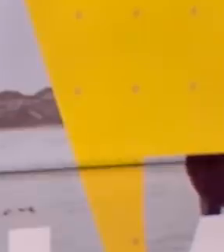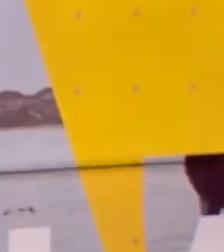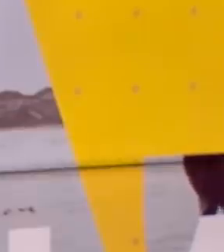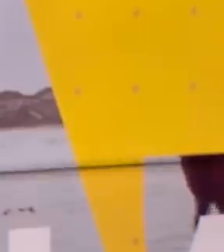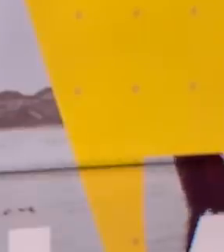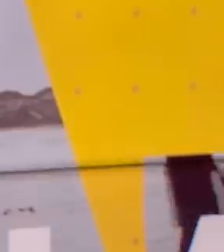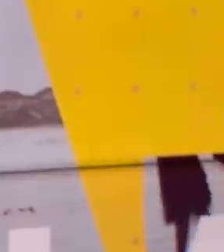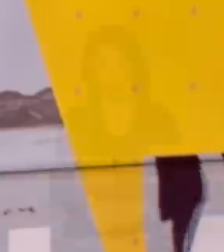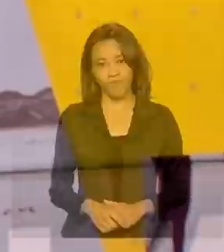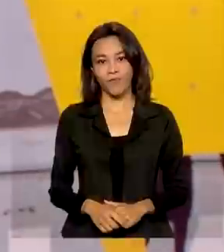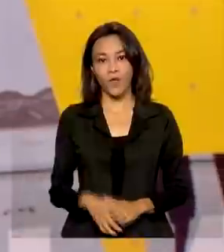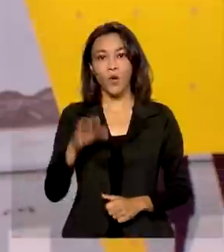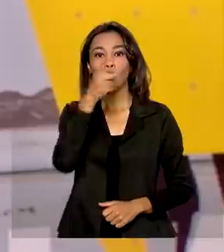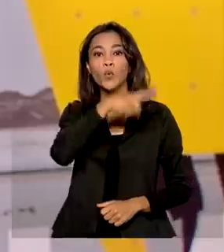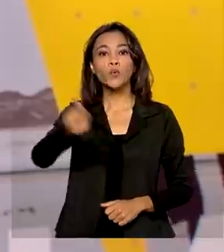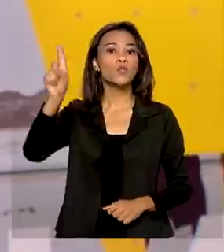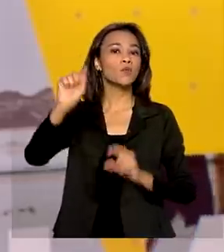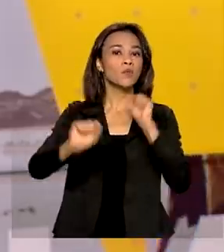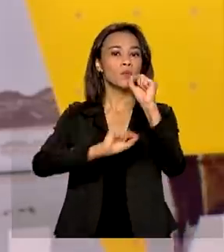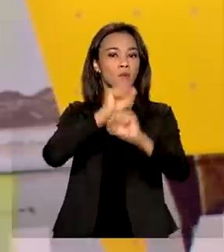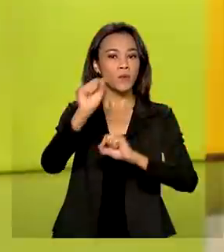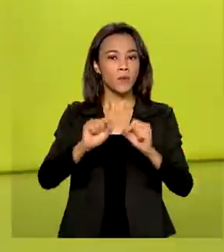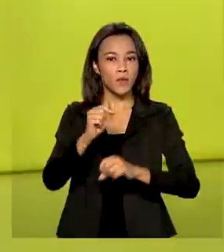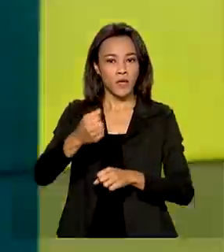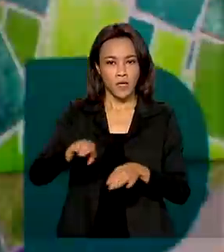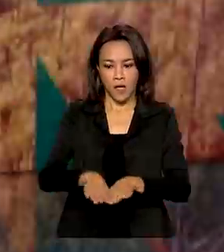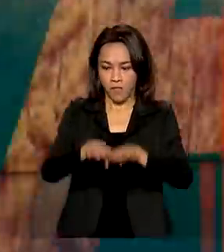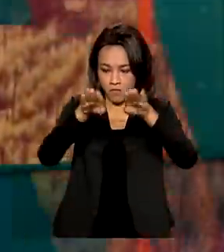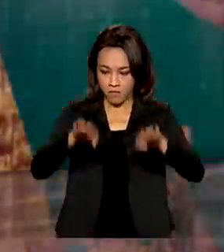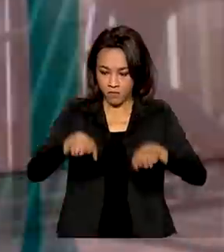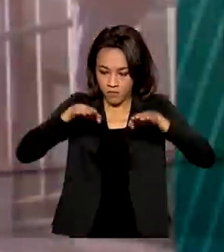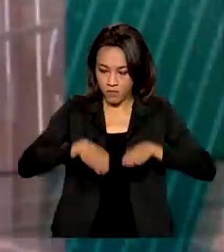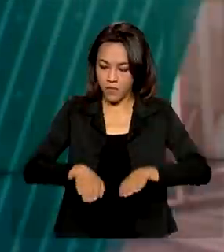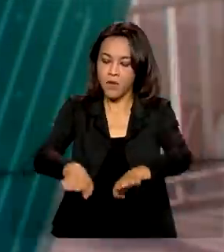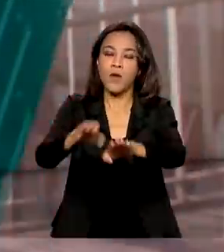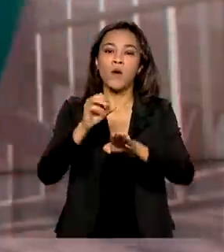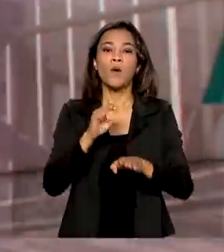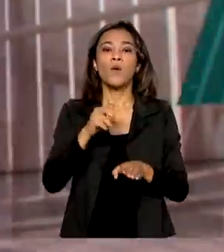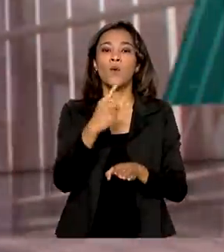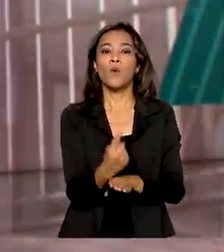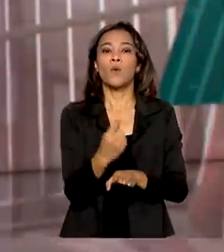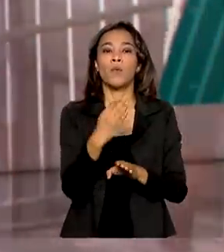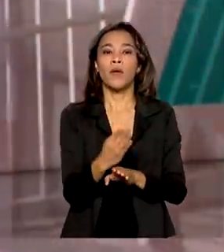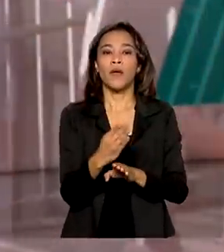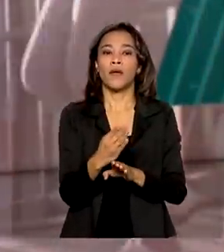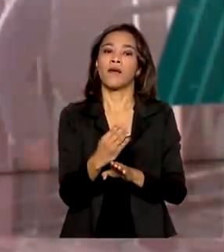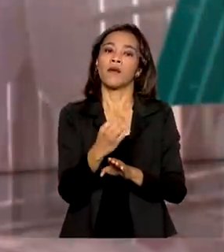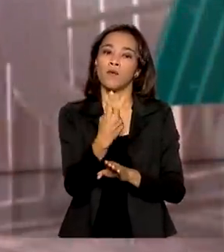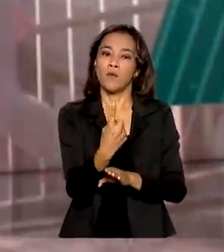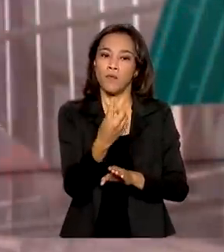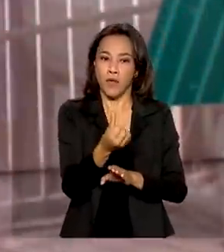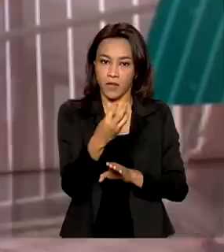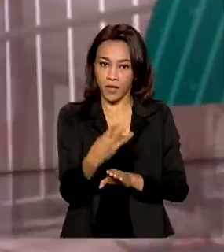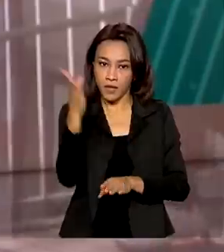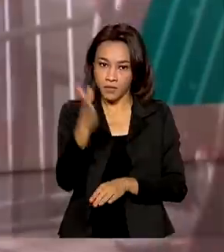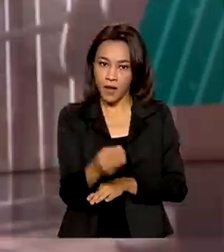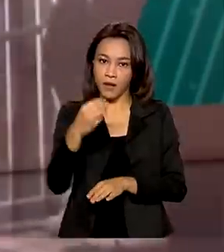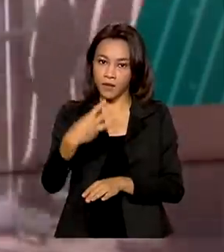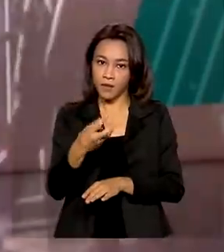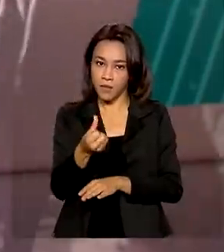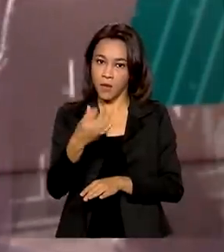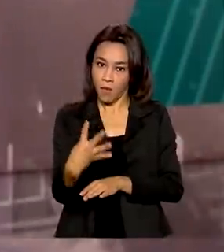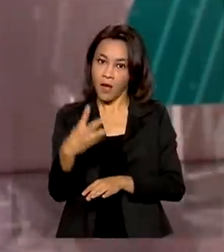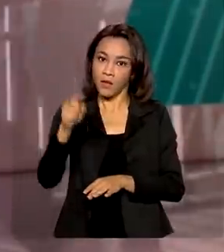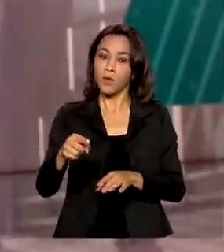O último trecho da duplicação da BR-163-364, que liga Cuiabá a Rondonópolis, no Mato Grosso,